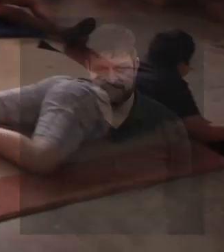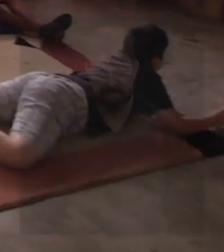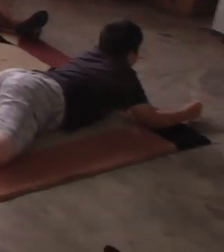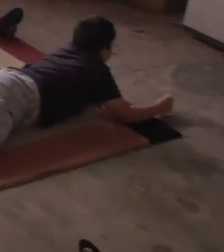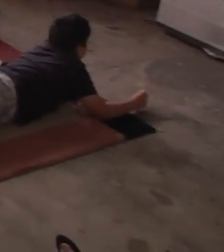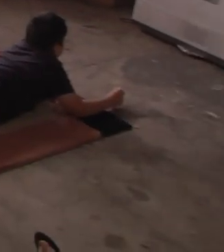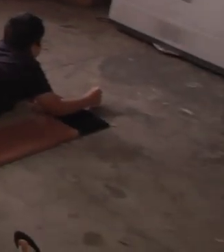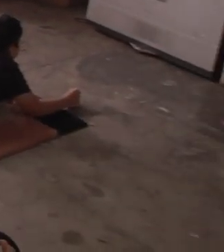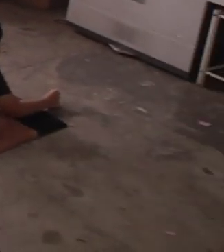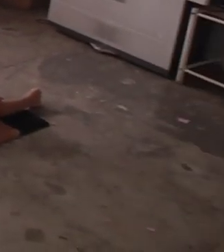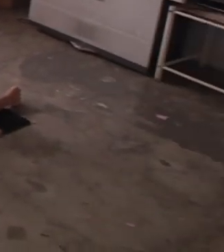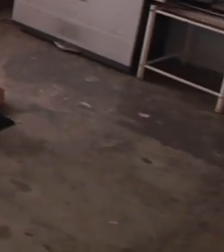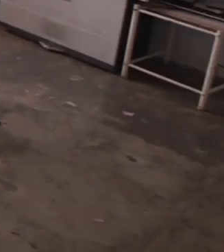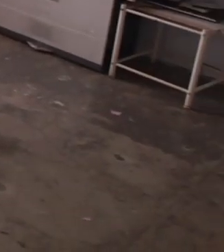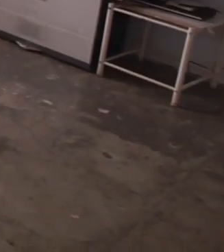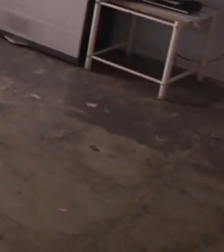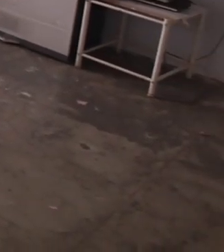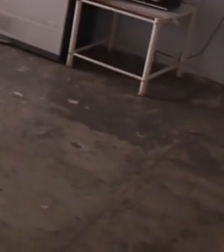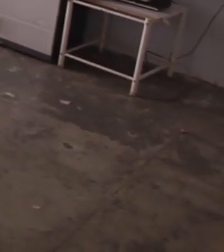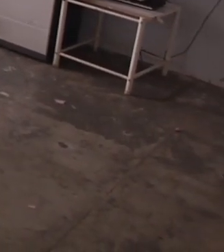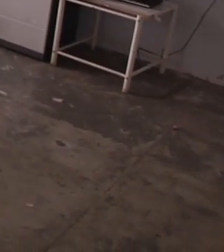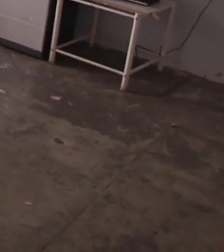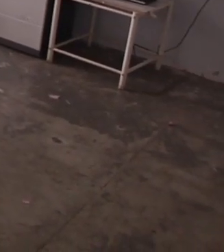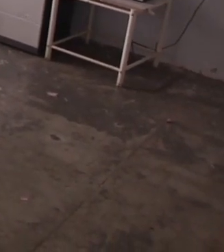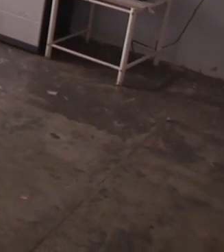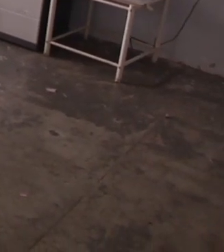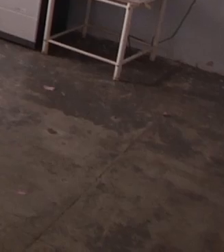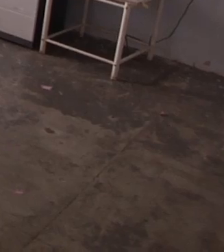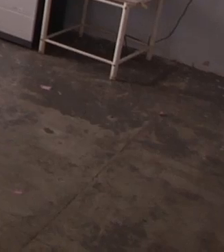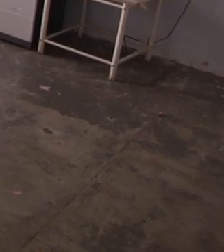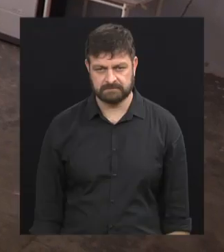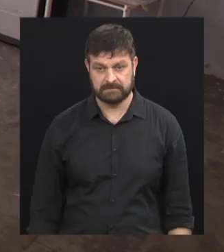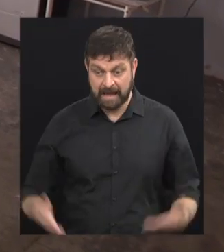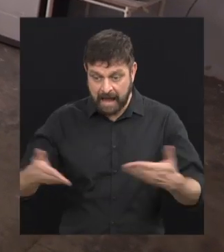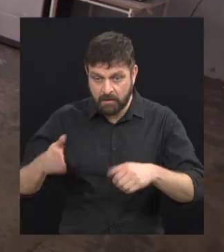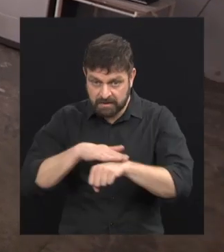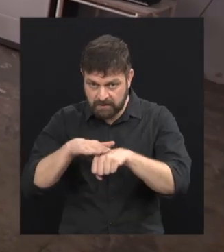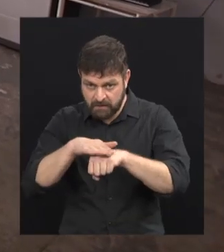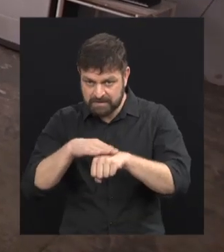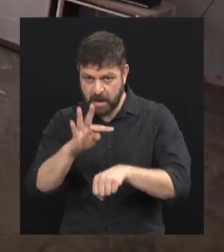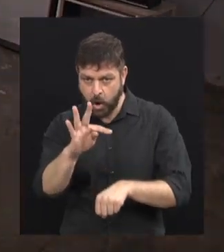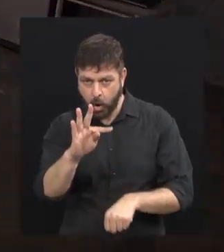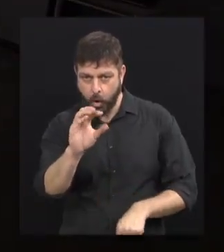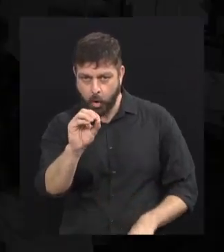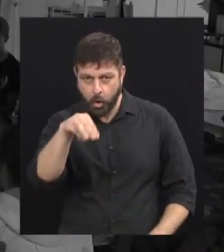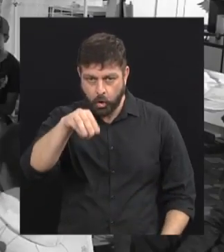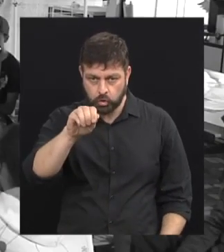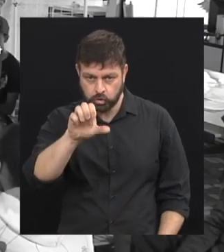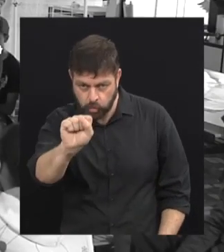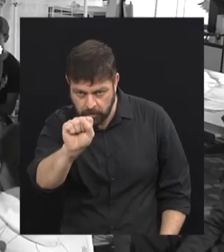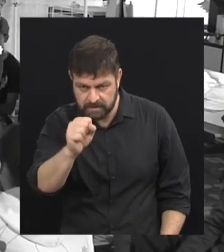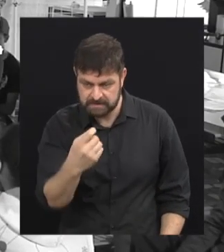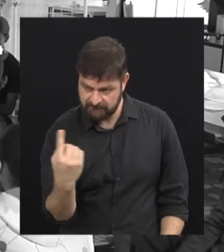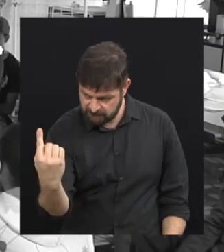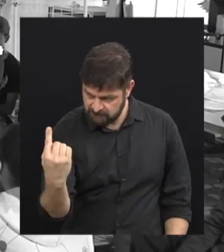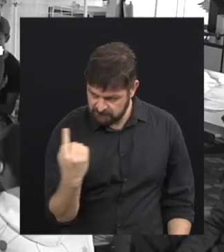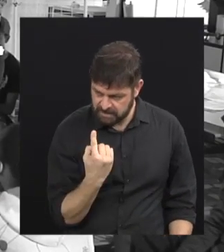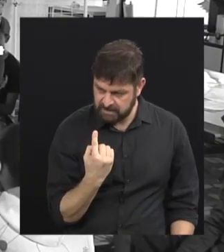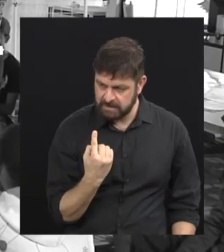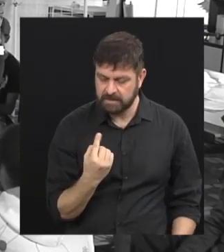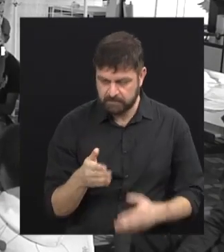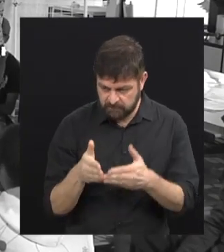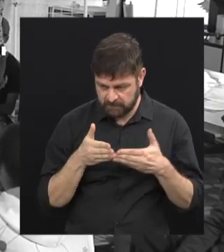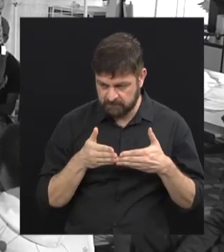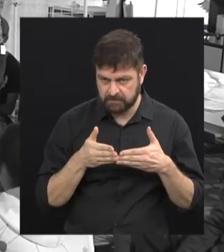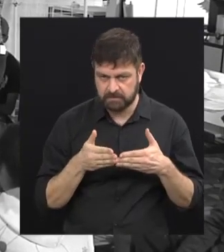A gente vai conversar um pouquinho com o educador Tomás. Tomás, vem cá, perto da gente,